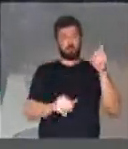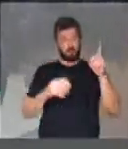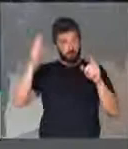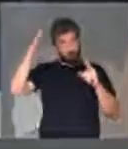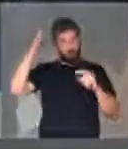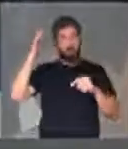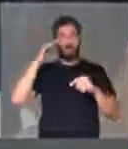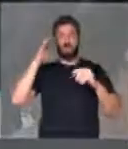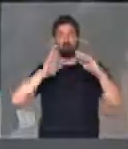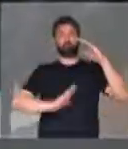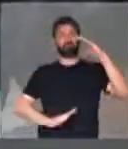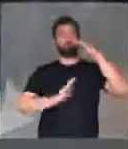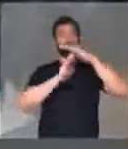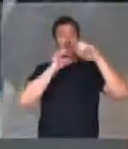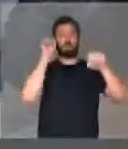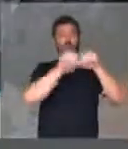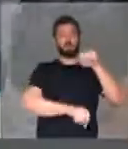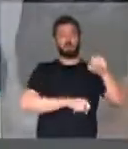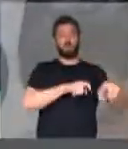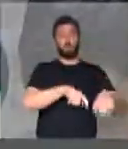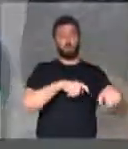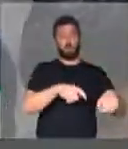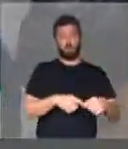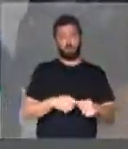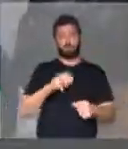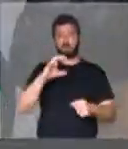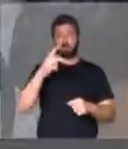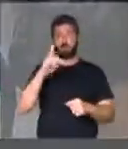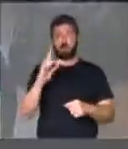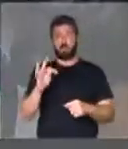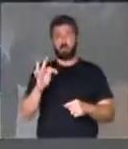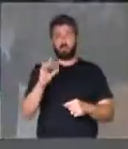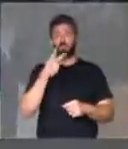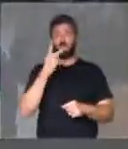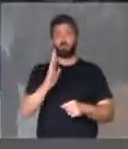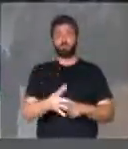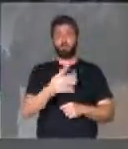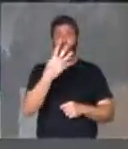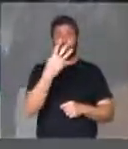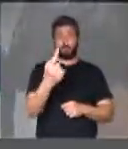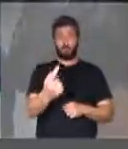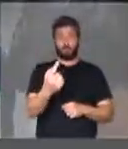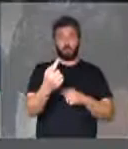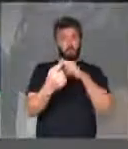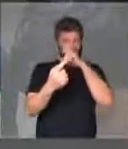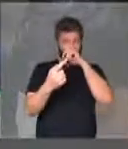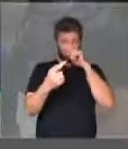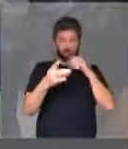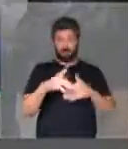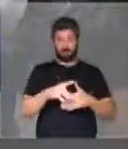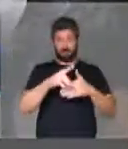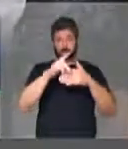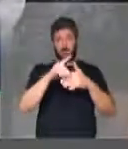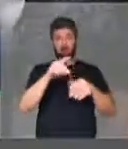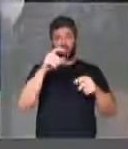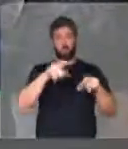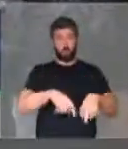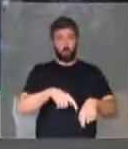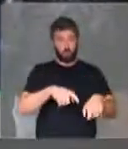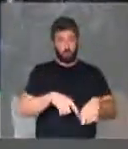recordistas em assassinatos no campo. A CPT informa que há pelo menos 41 lideranças